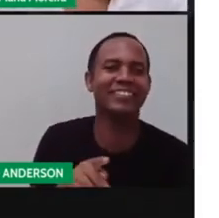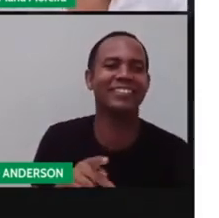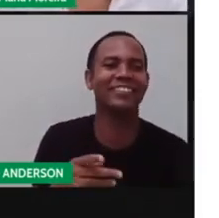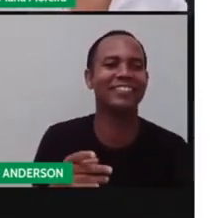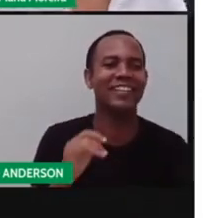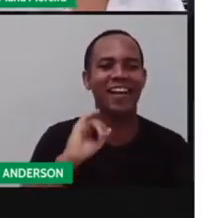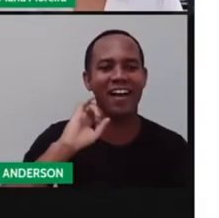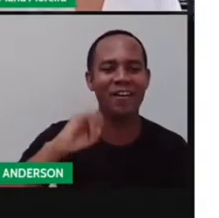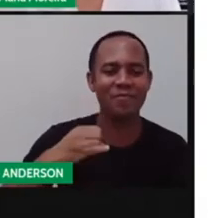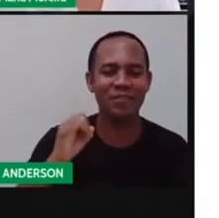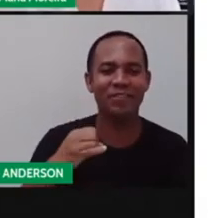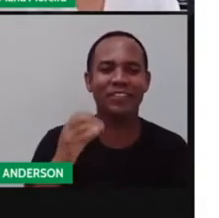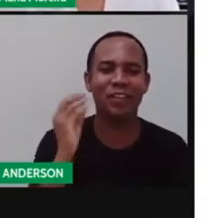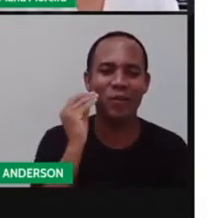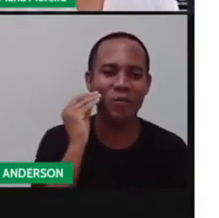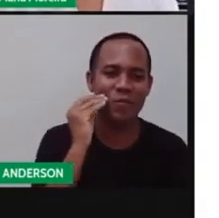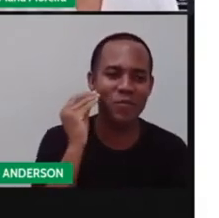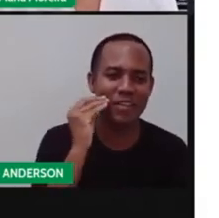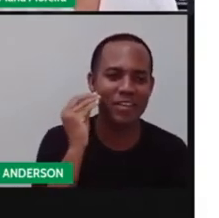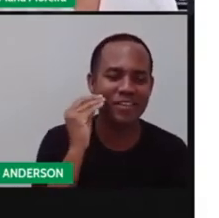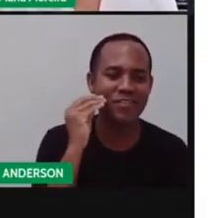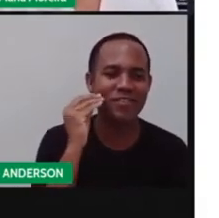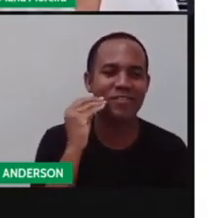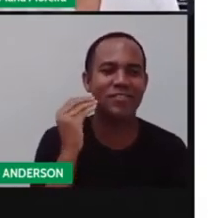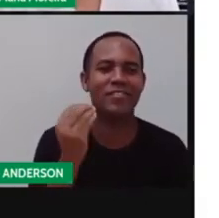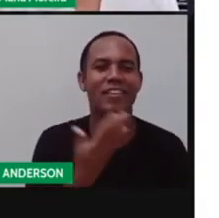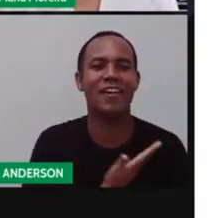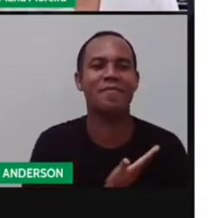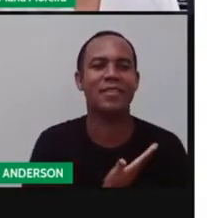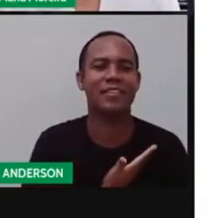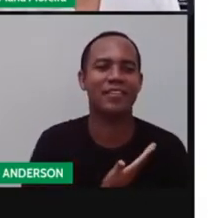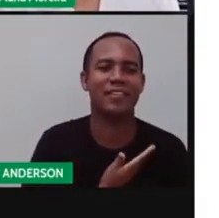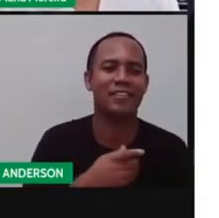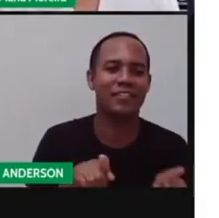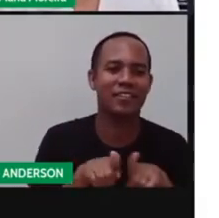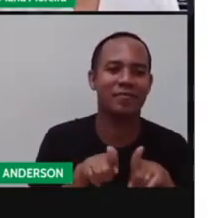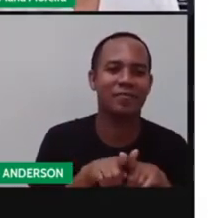Aproveitando o momento aí, vai mandar um beijo pra Eloísa e Miranda, né?